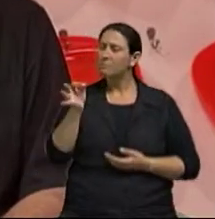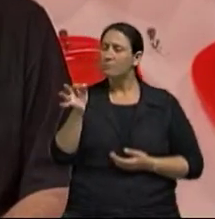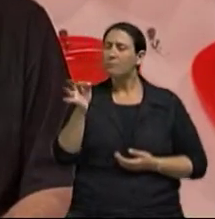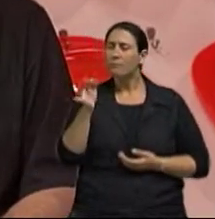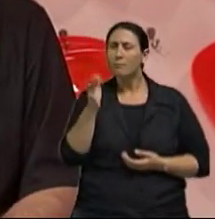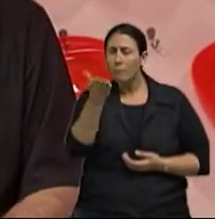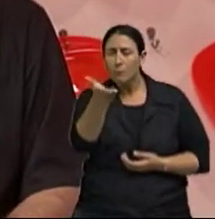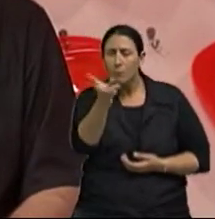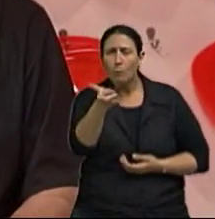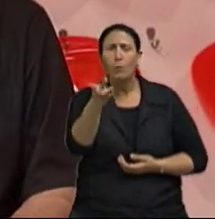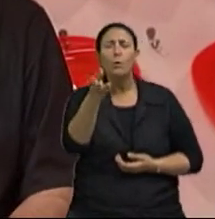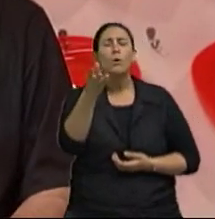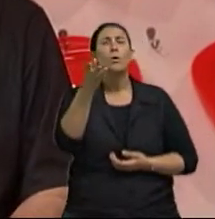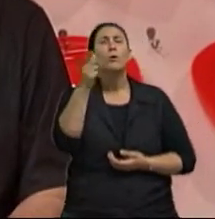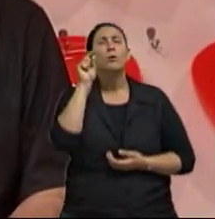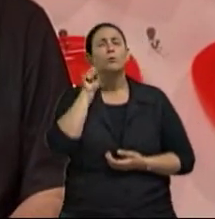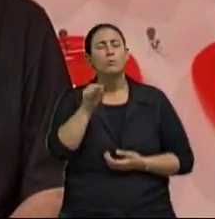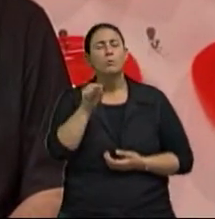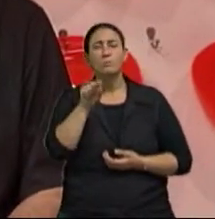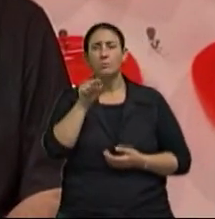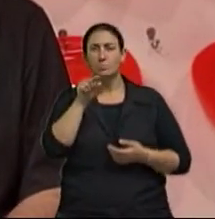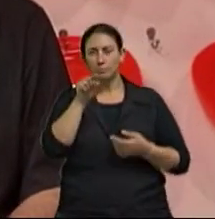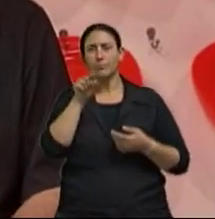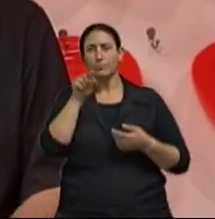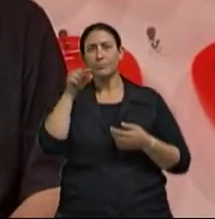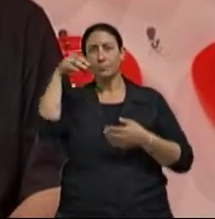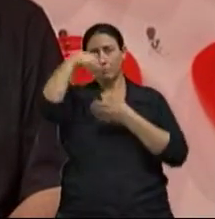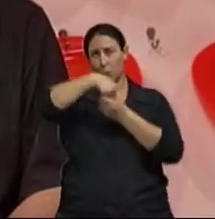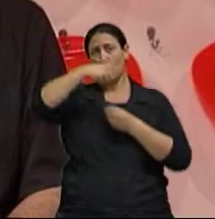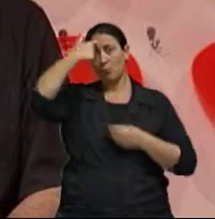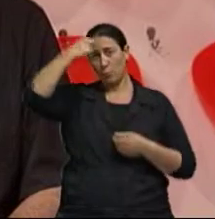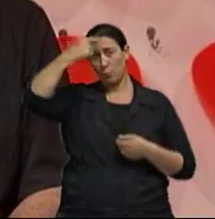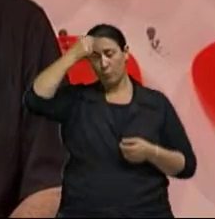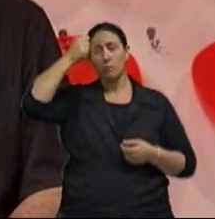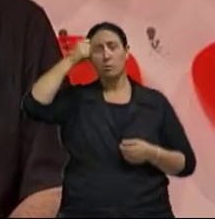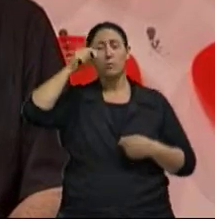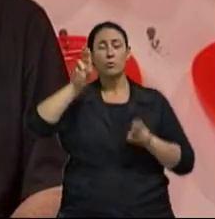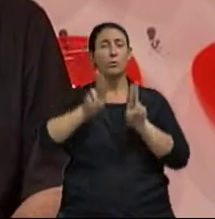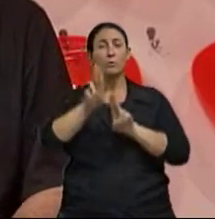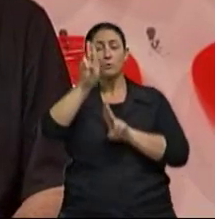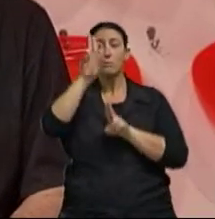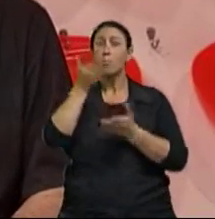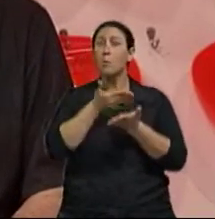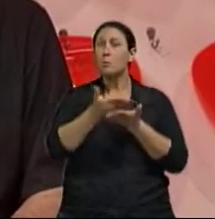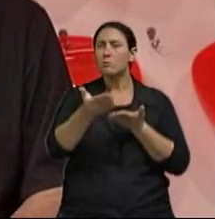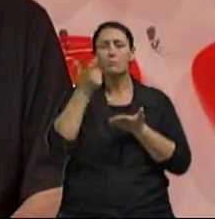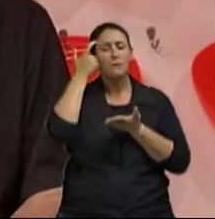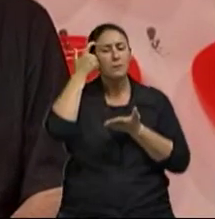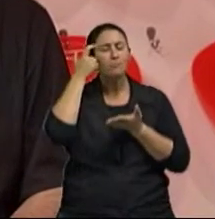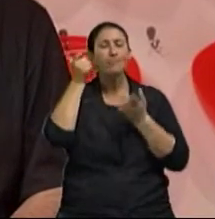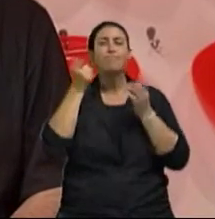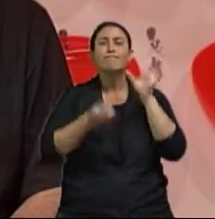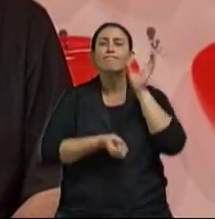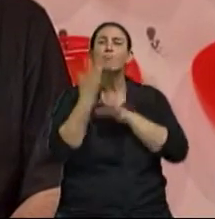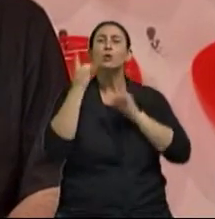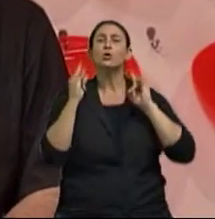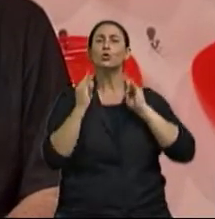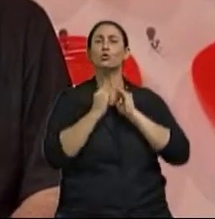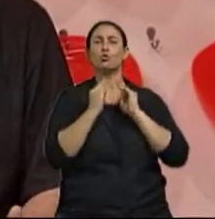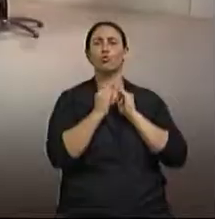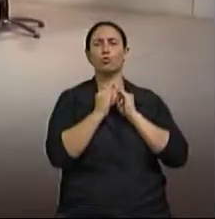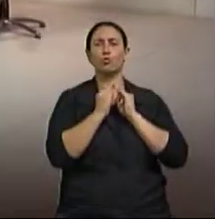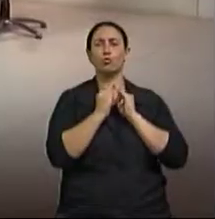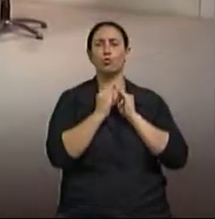questão... Sim, sim Inclusive, o Bolsonaro, a nossa universidade hoje está pensando em desenvolver um instituto de doenças crônicas Que estão